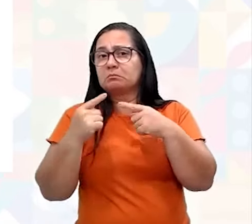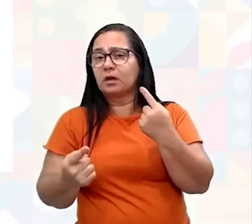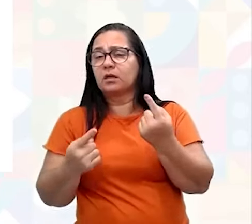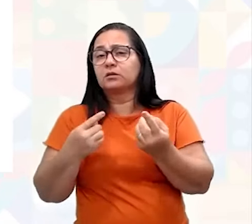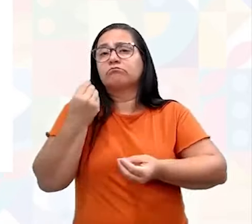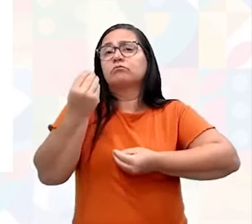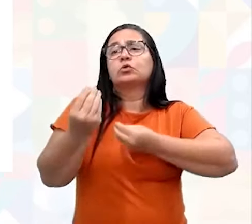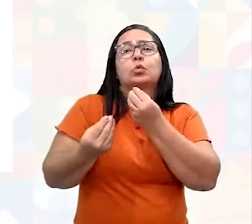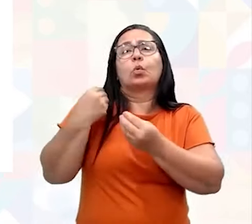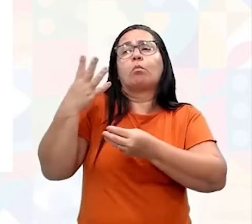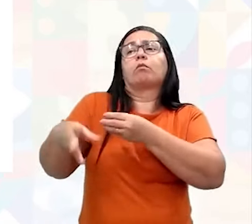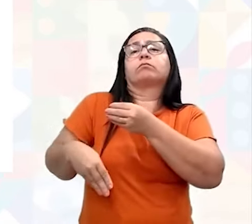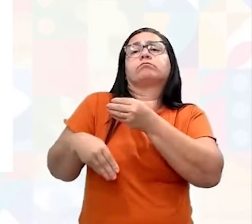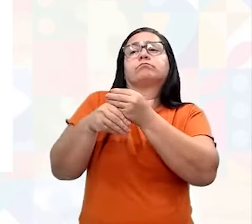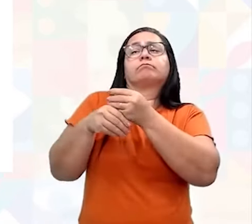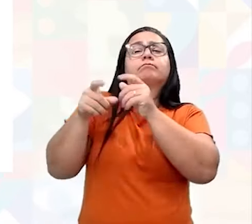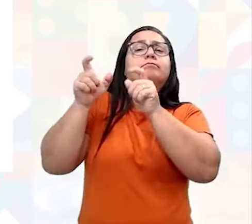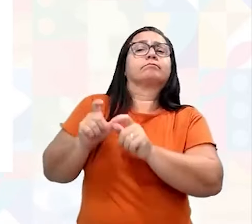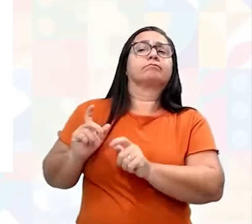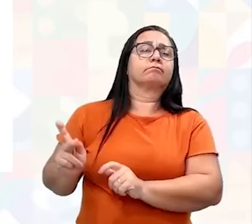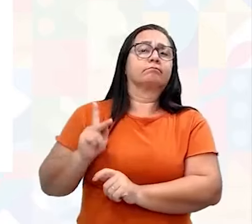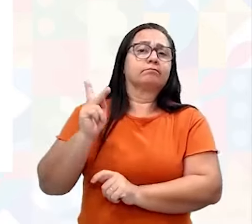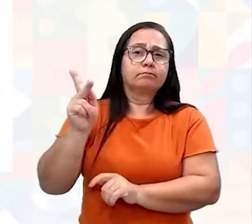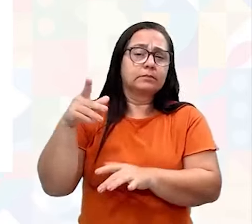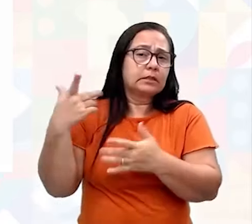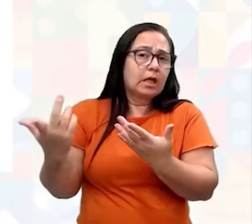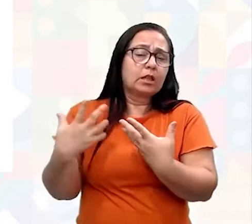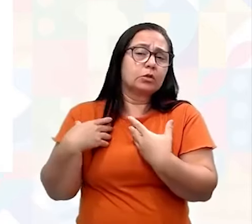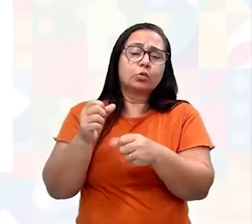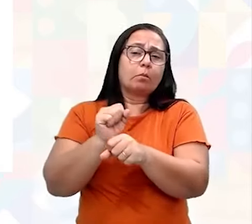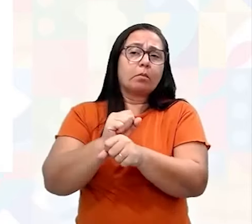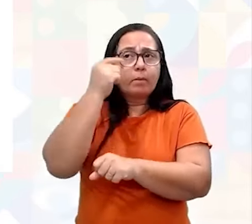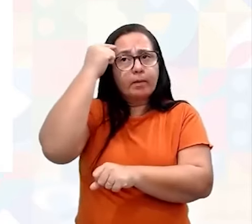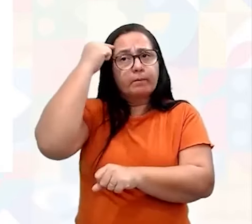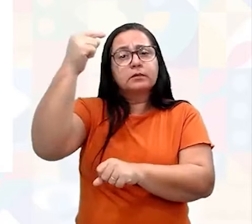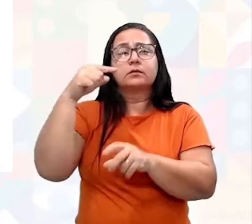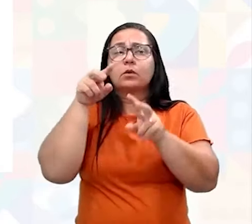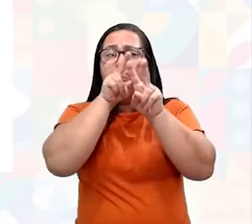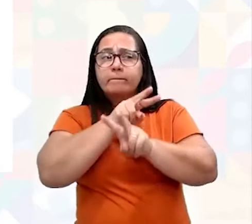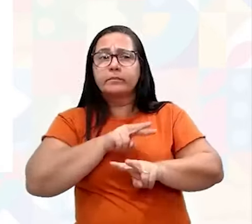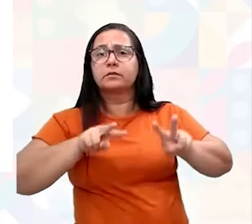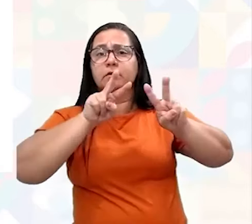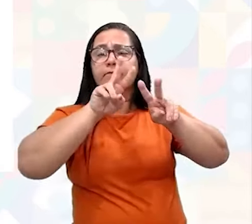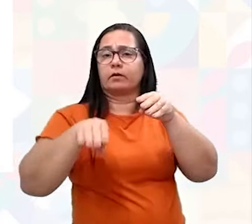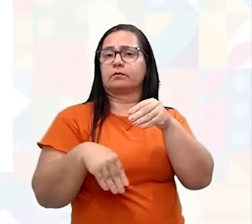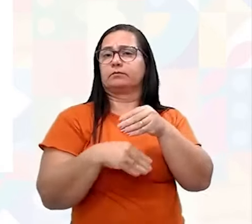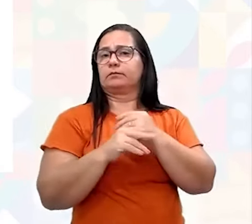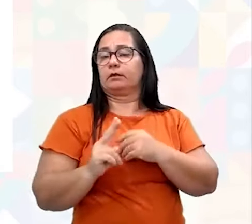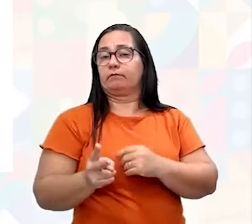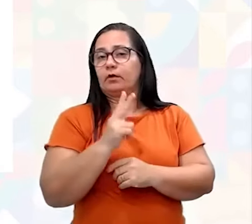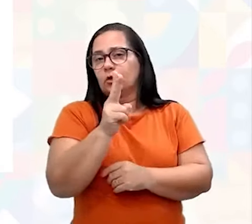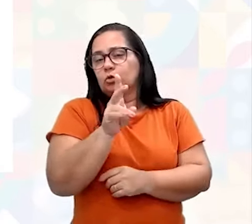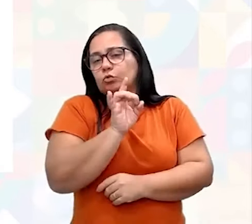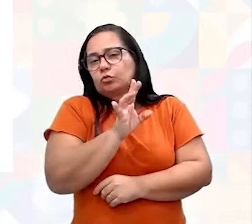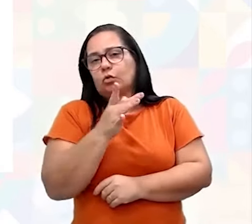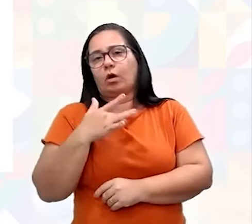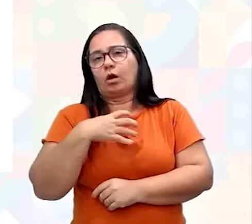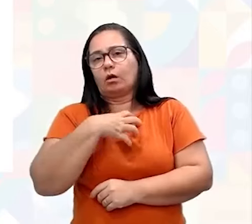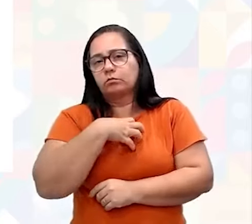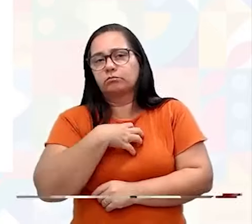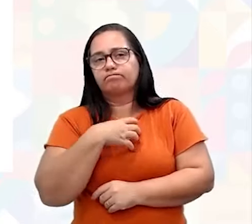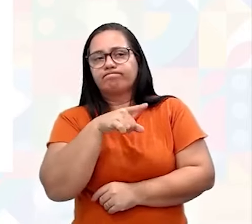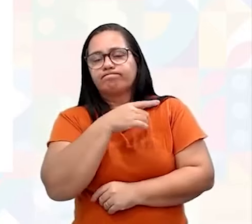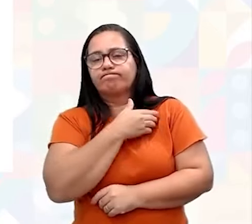eu vou agregar valores naquele local. Então eles não param nem para observar essa questão de agregar valores. Simplesmente agem de forma